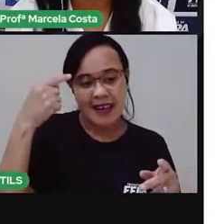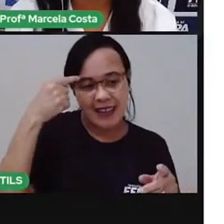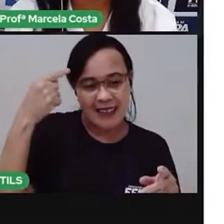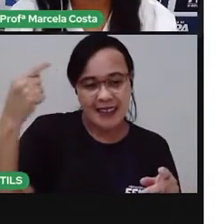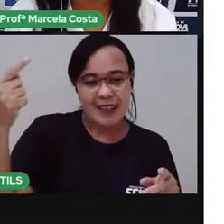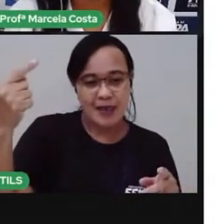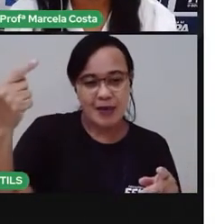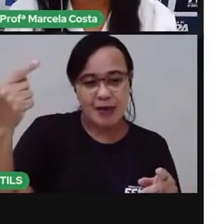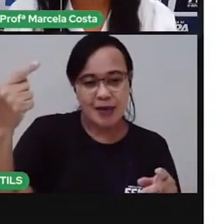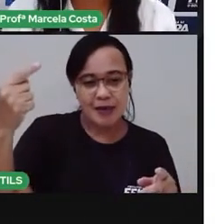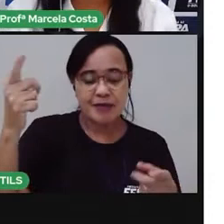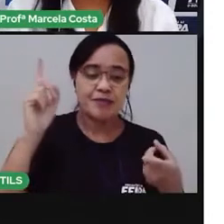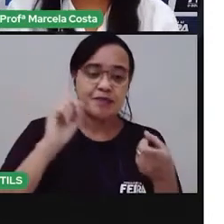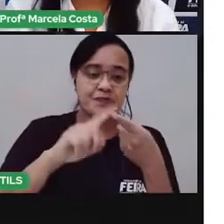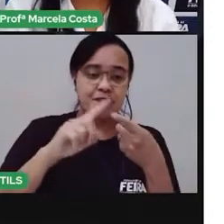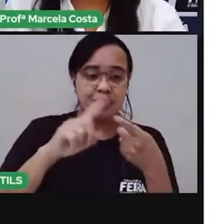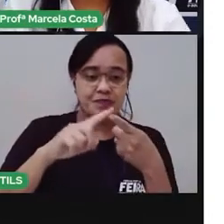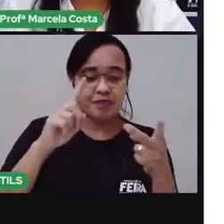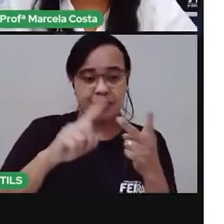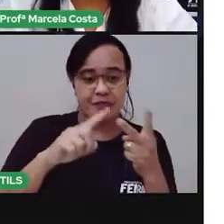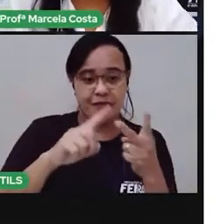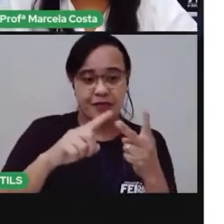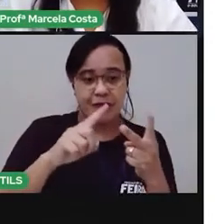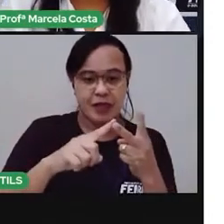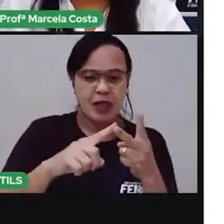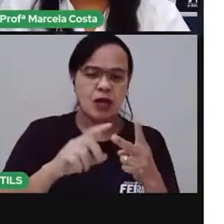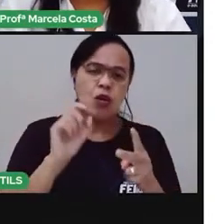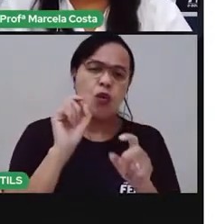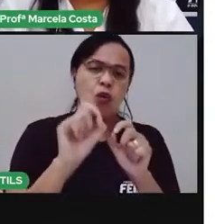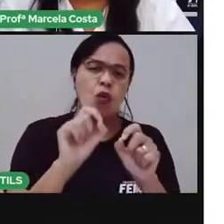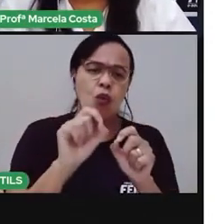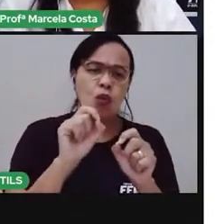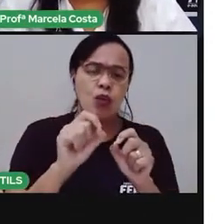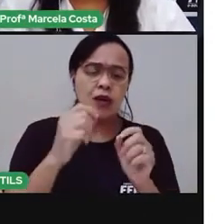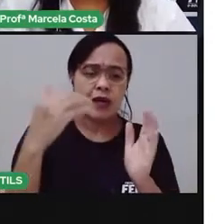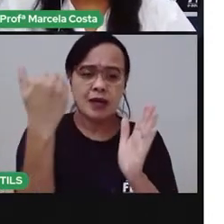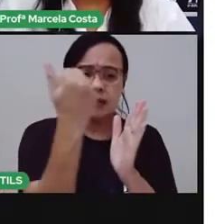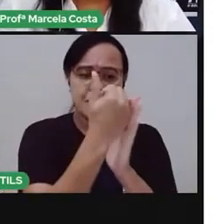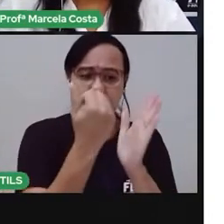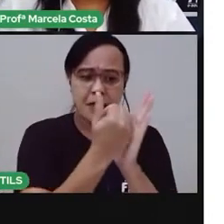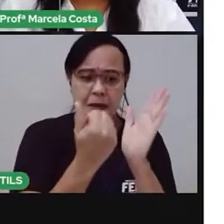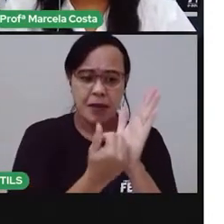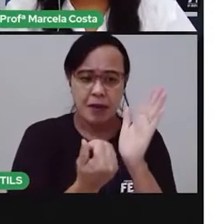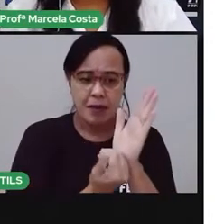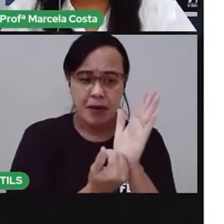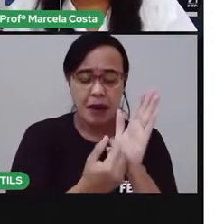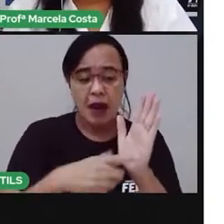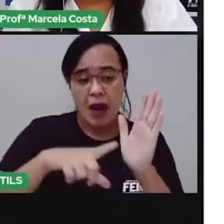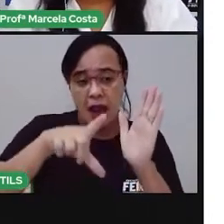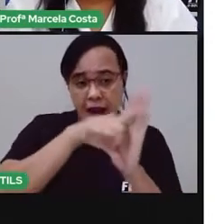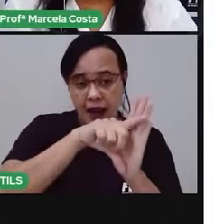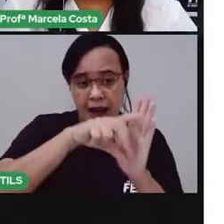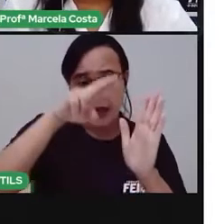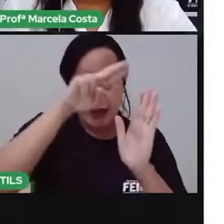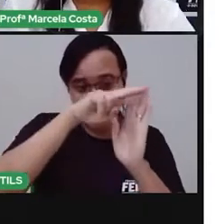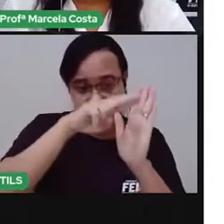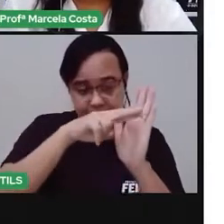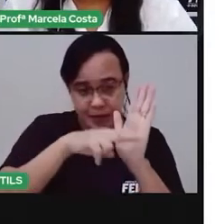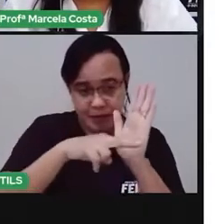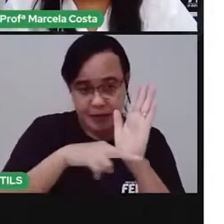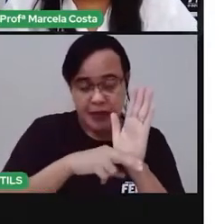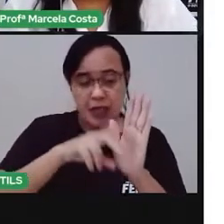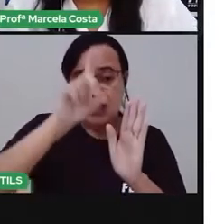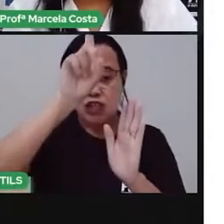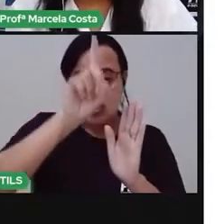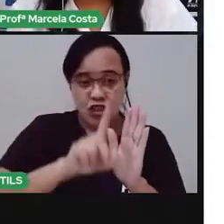declaração dos direitos da criança. que diz assim, a criança